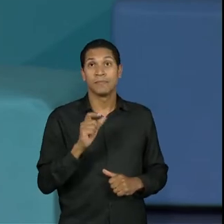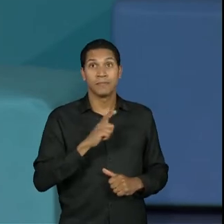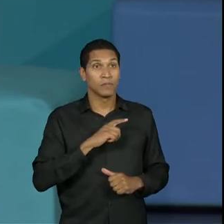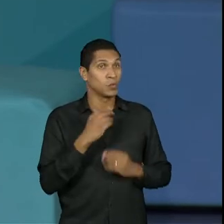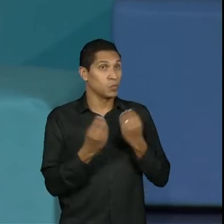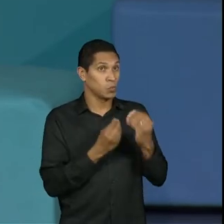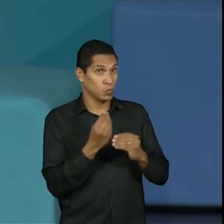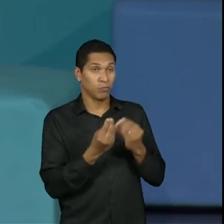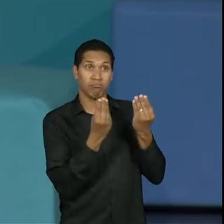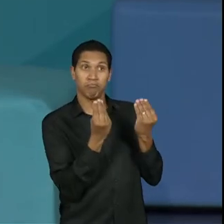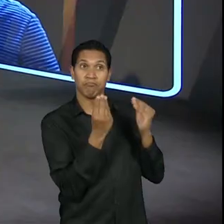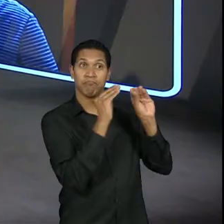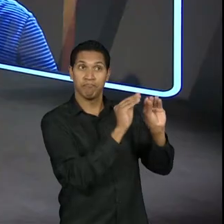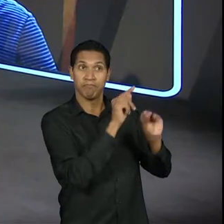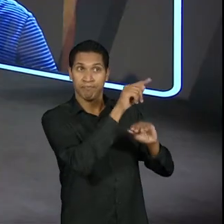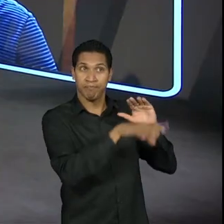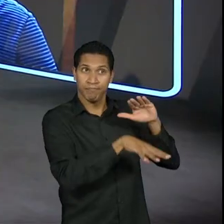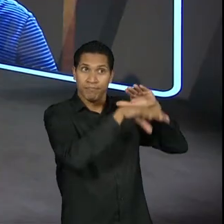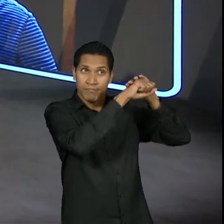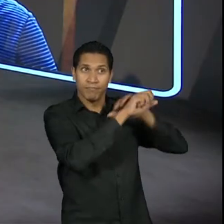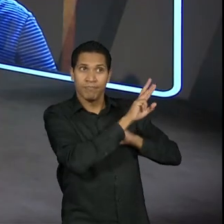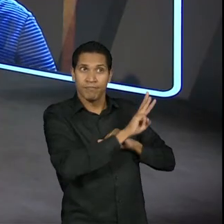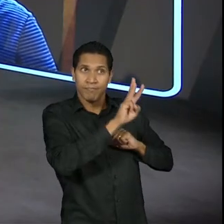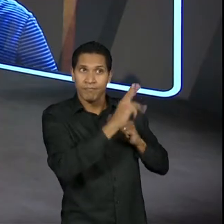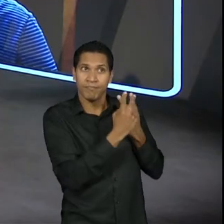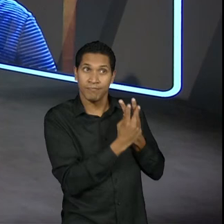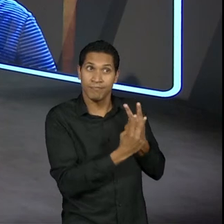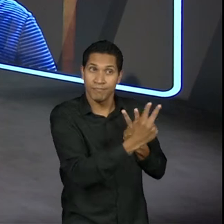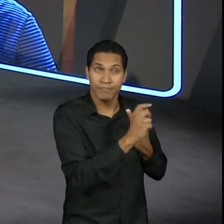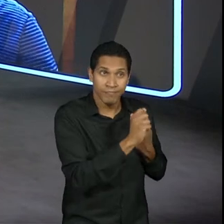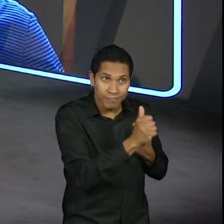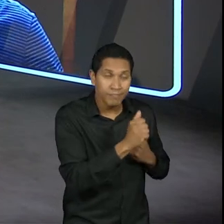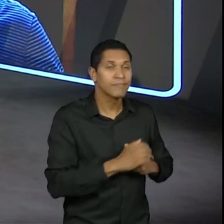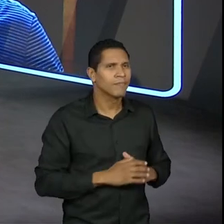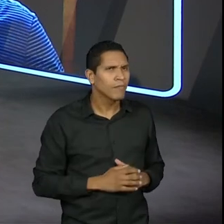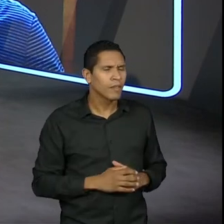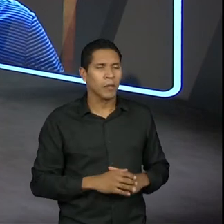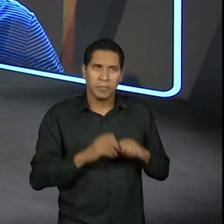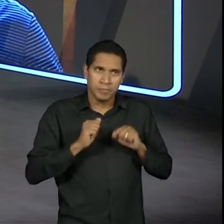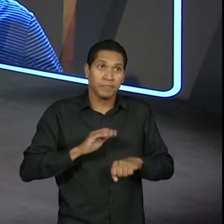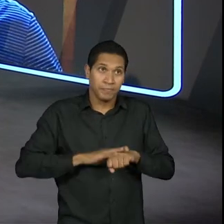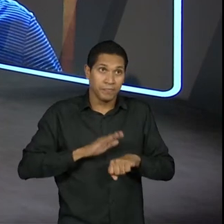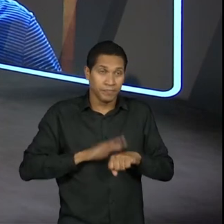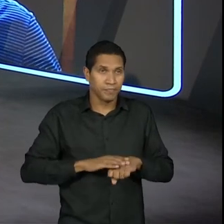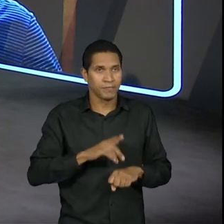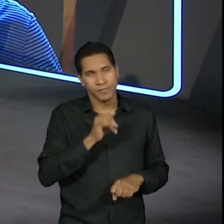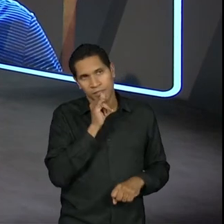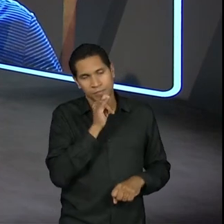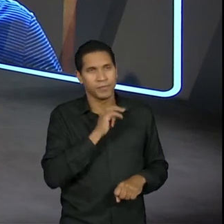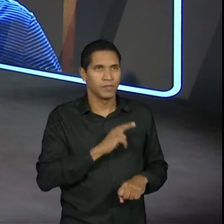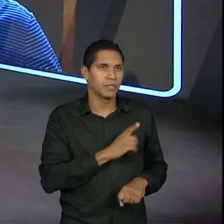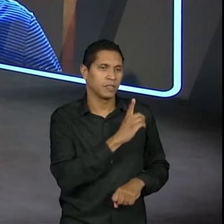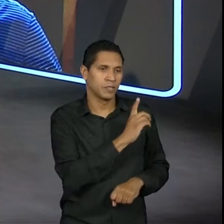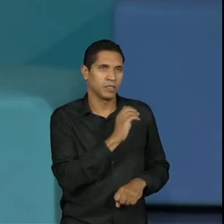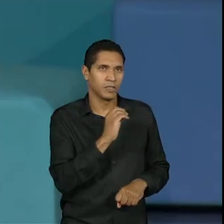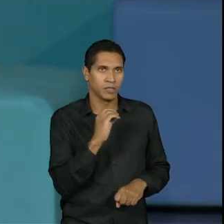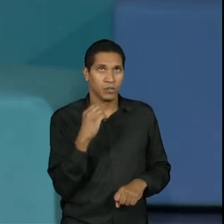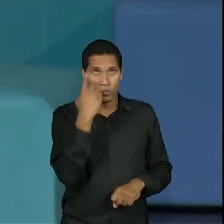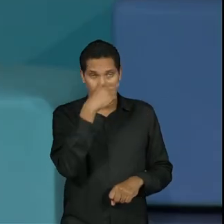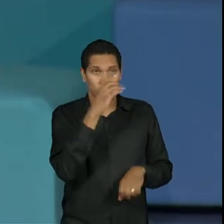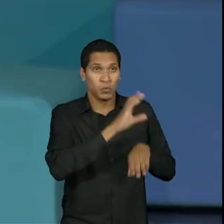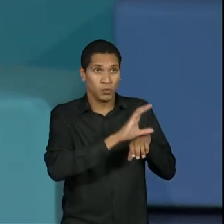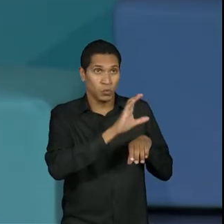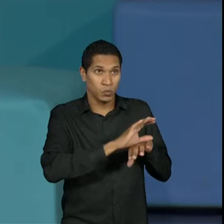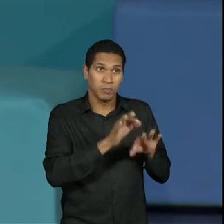de postagem, né? Então, eu posso fazer 100 horas de curso, por exemplo, certo?